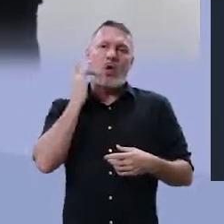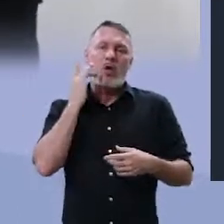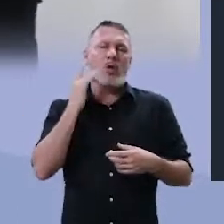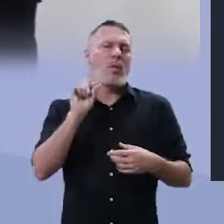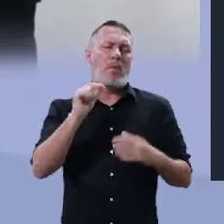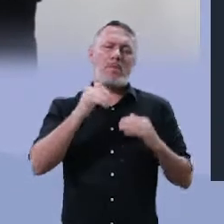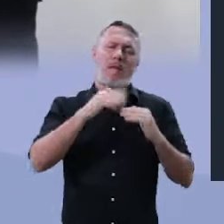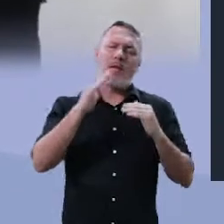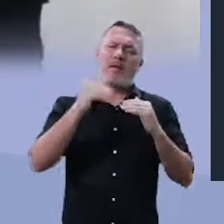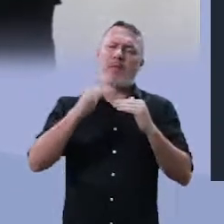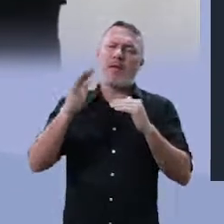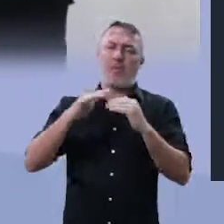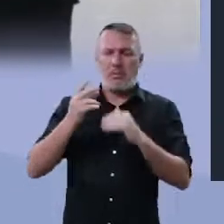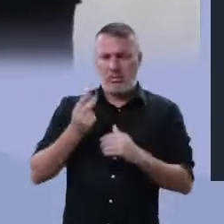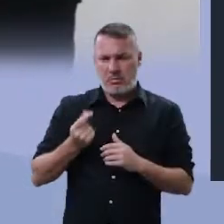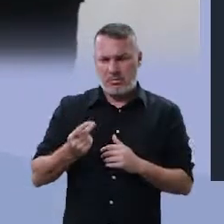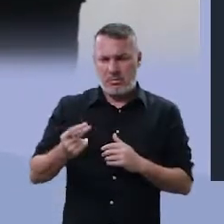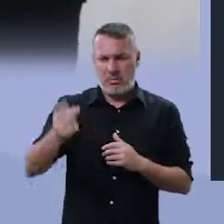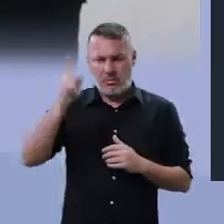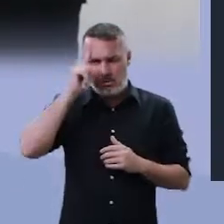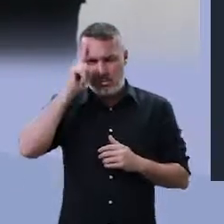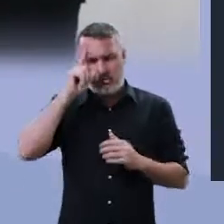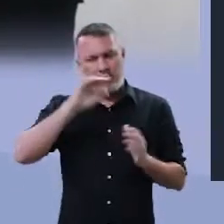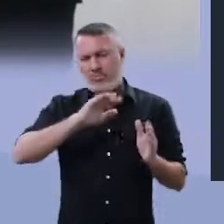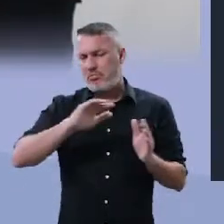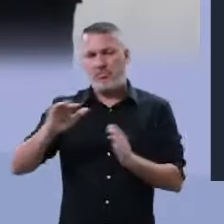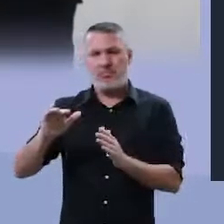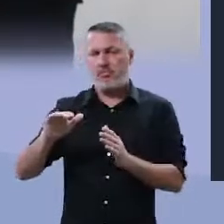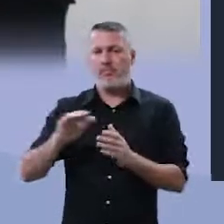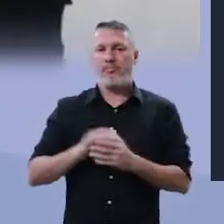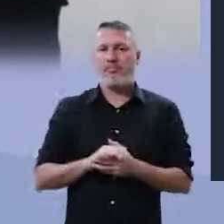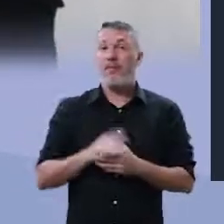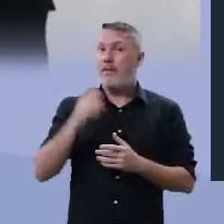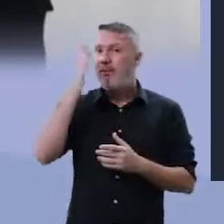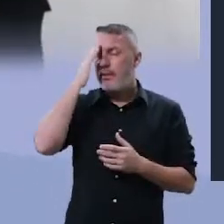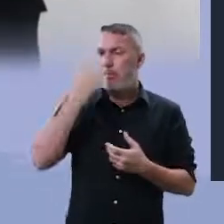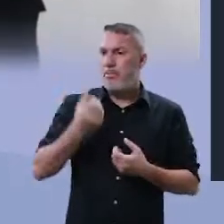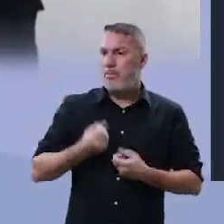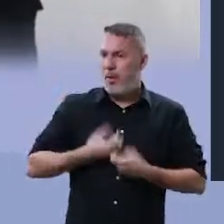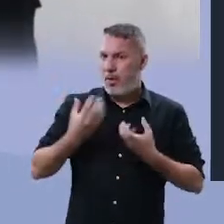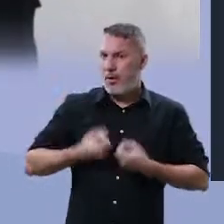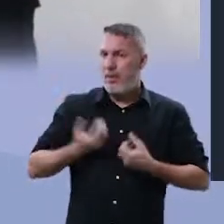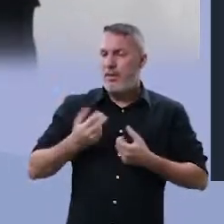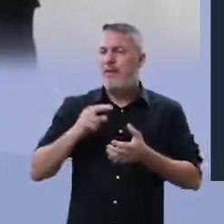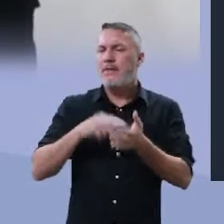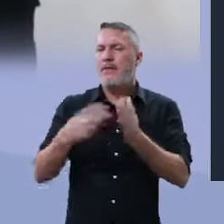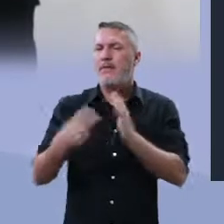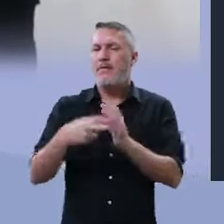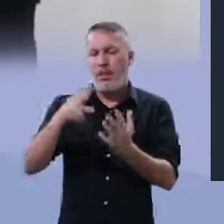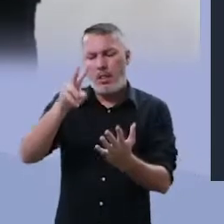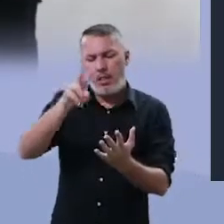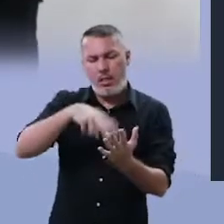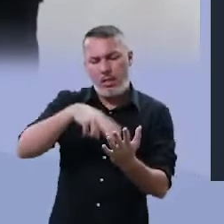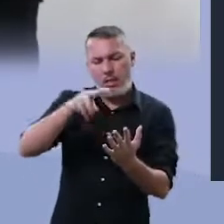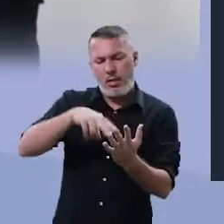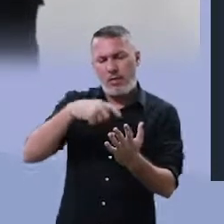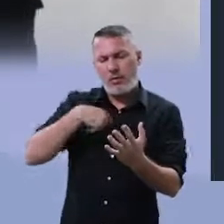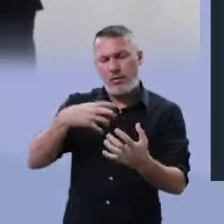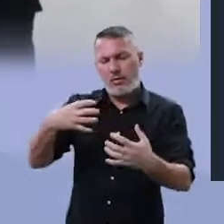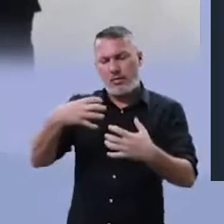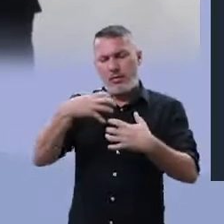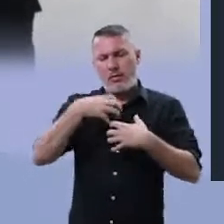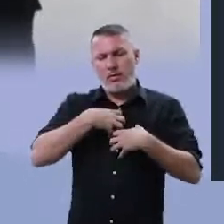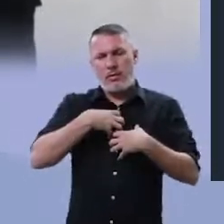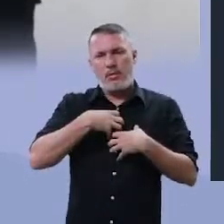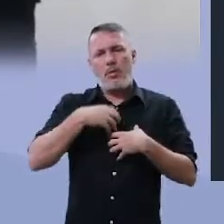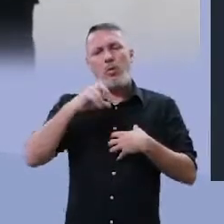tudo mais, pura rotina. aí ele diz, Djess, o poeta certamente nos coloca um eu lírico aí, a pessoa